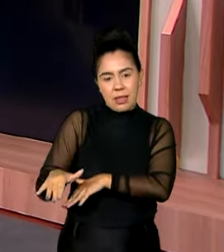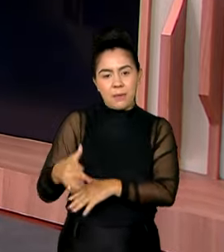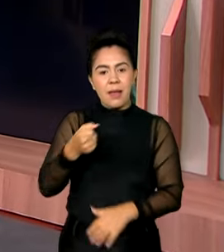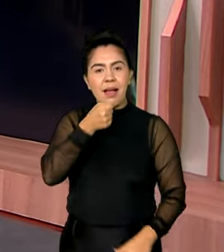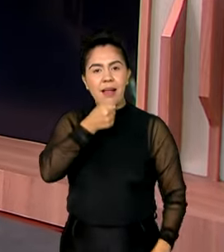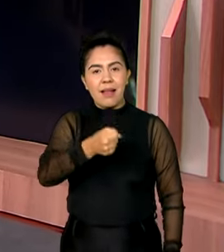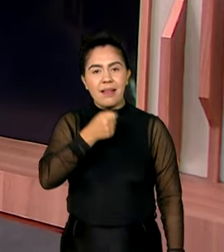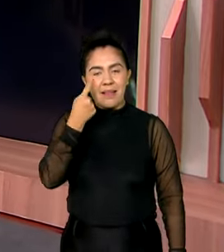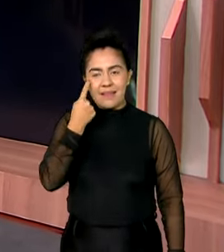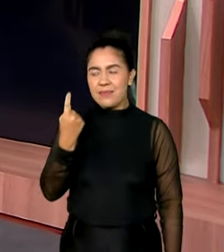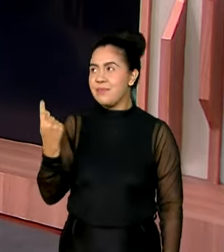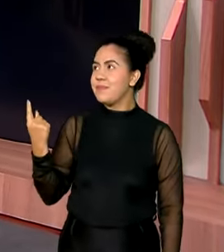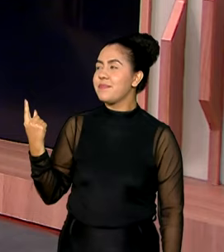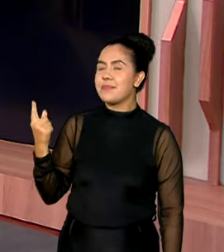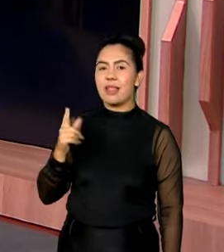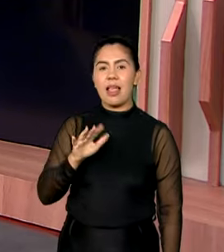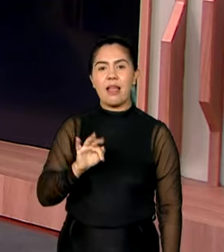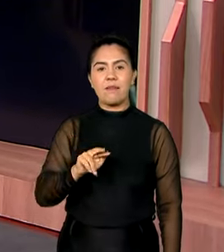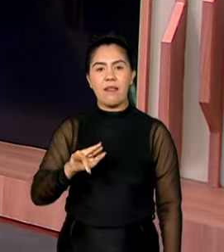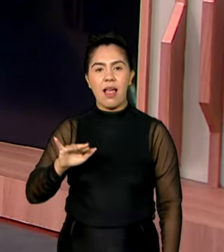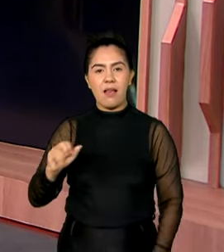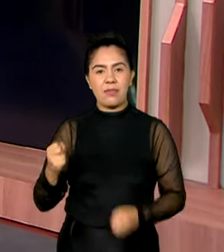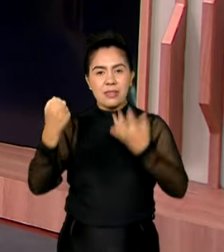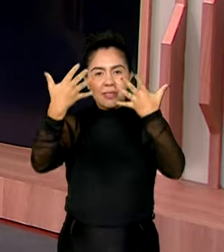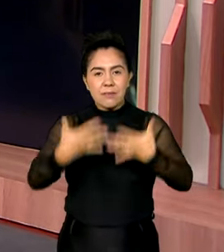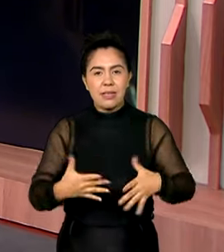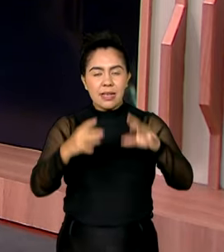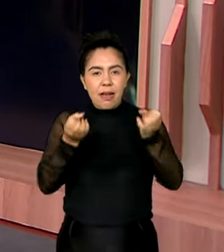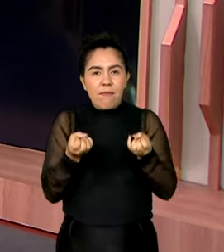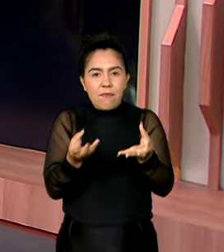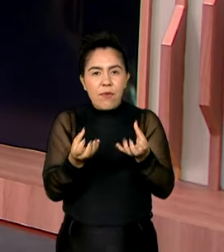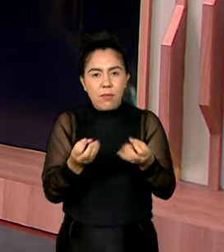de Janeiro, que tem os detalhes ao vivo para a gente. Bom dia, Flávia.